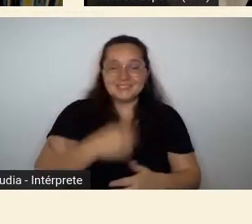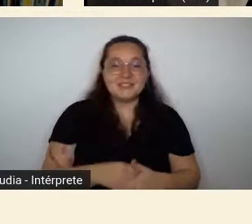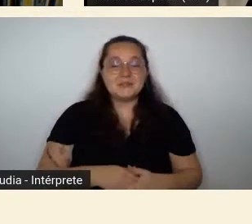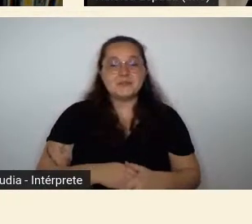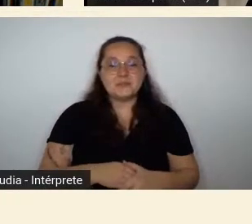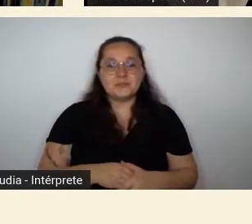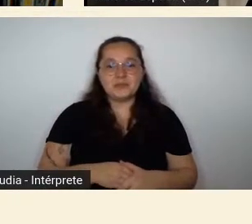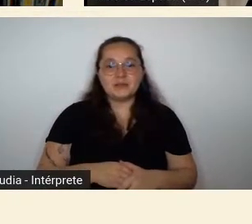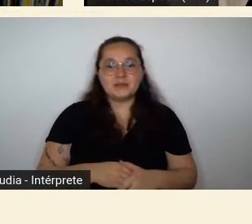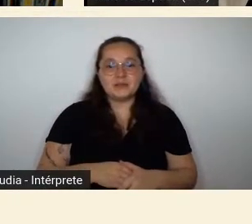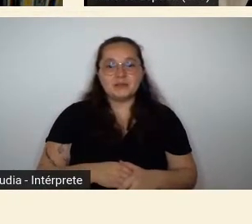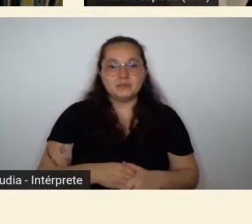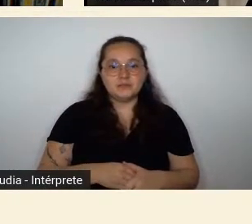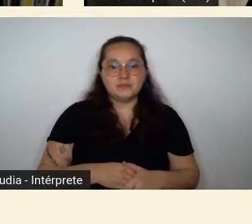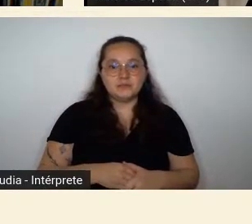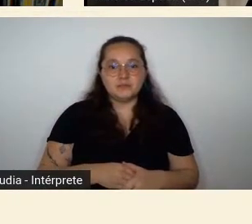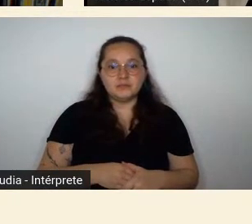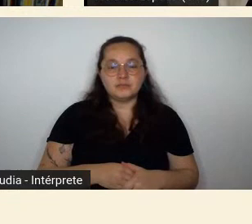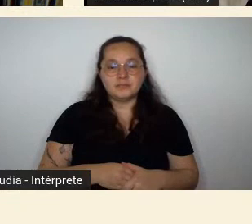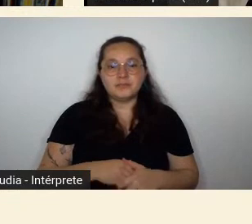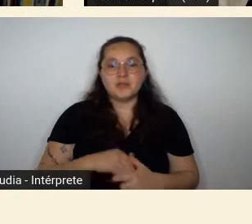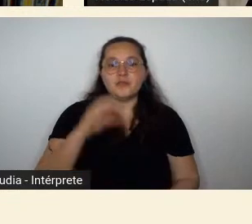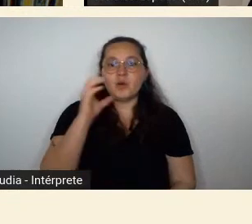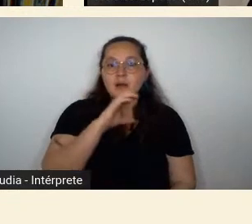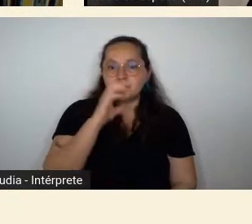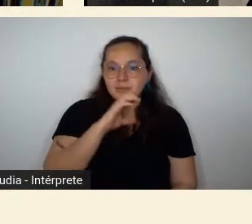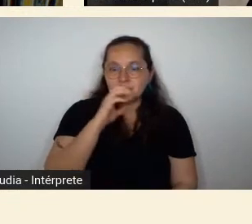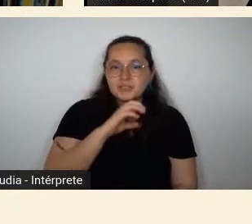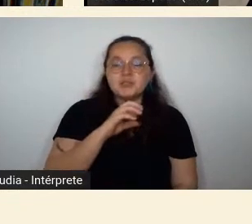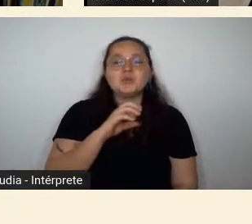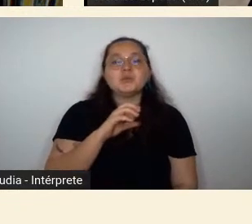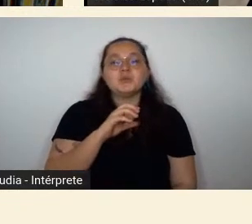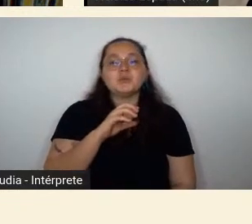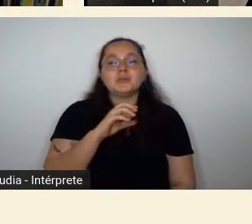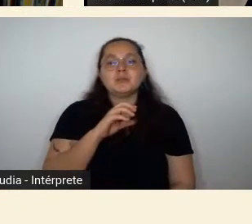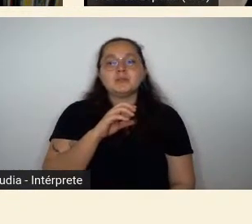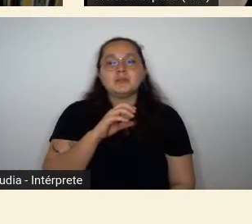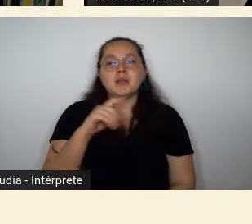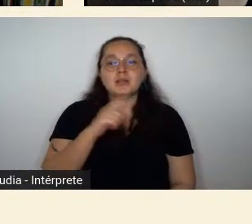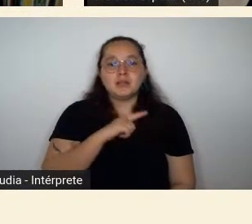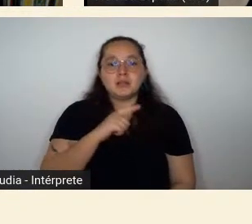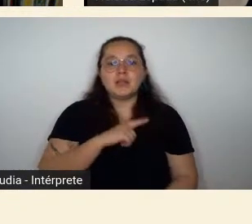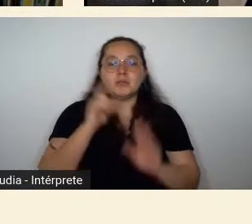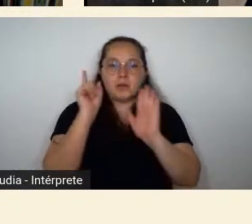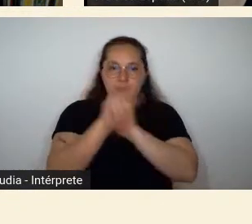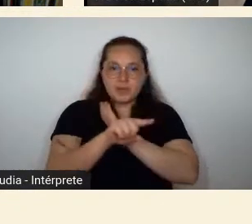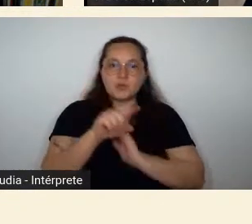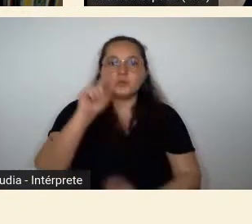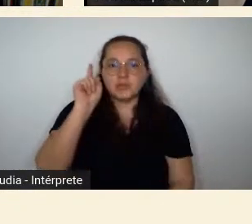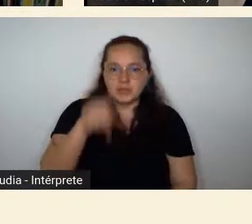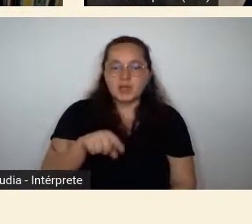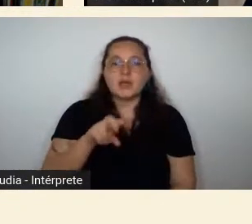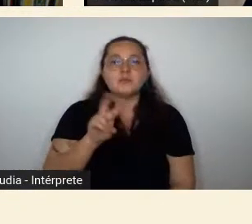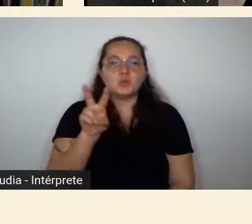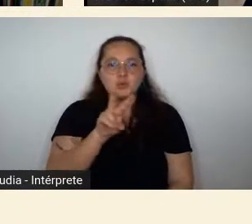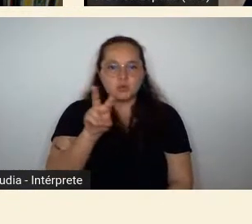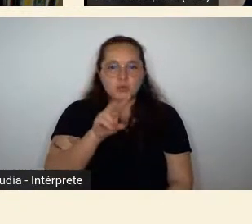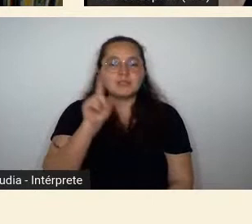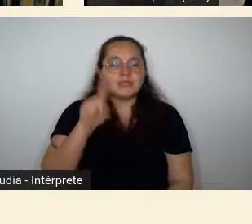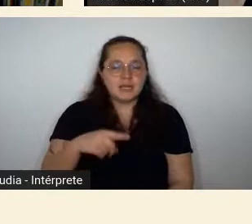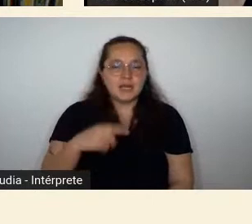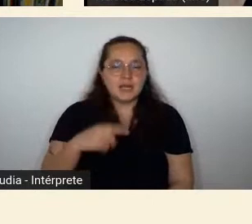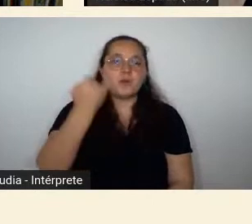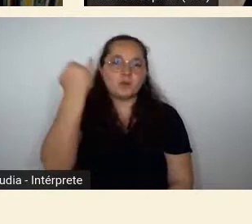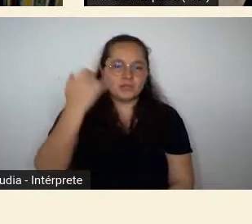eu vou entrar cinco minutos no nosso intervalo porque tem uma pergunta que eu acho que é para os dois que vale a pena